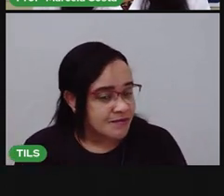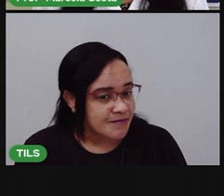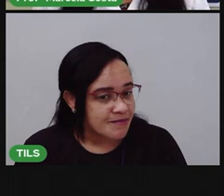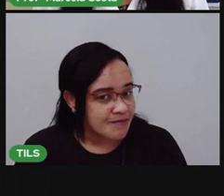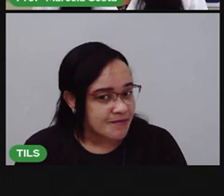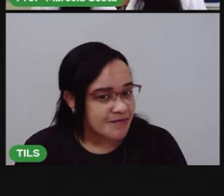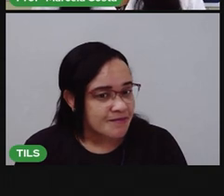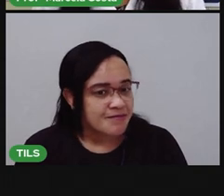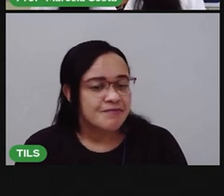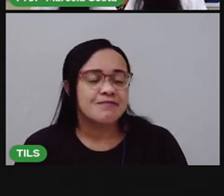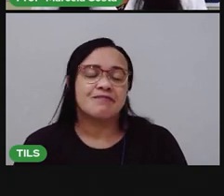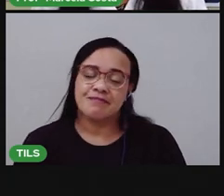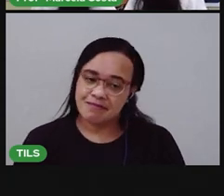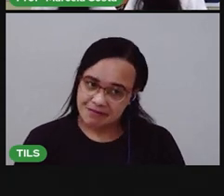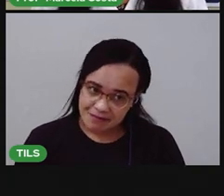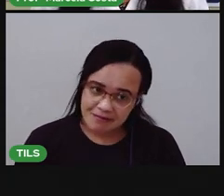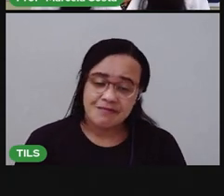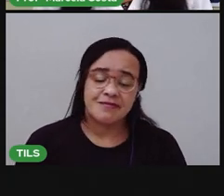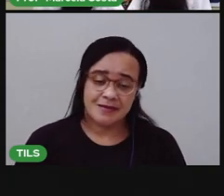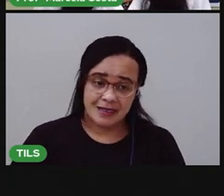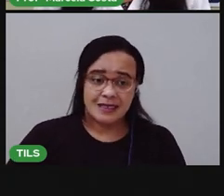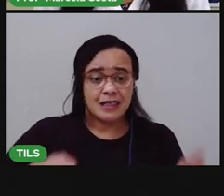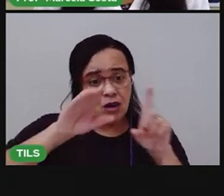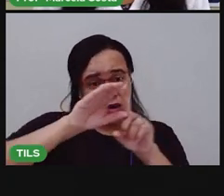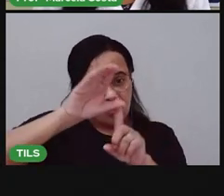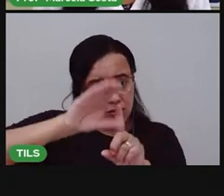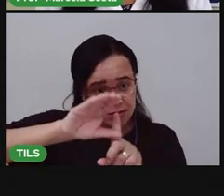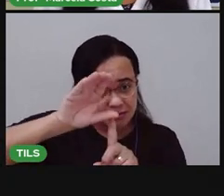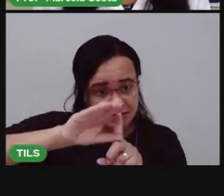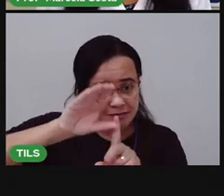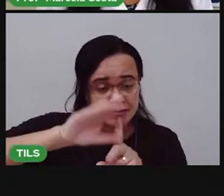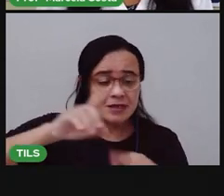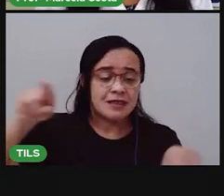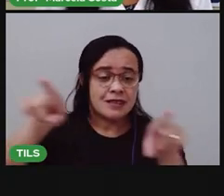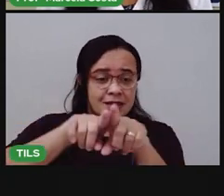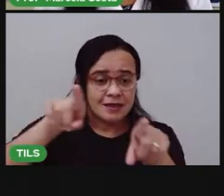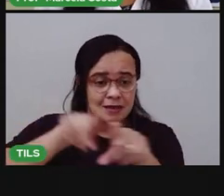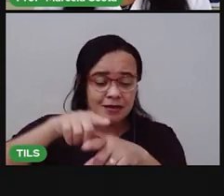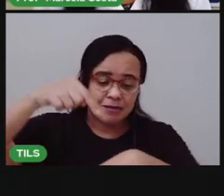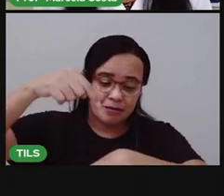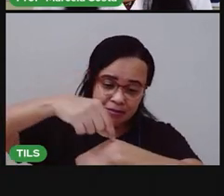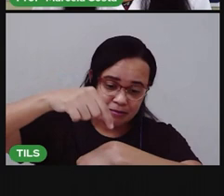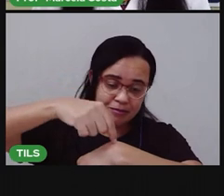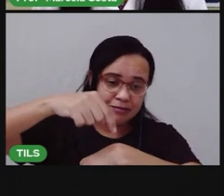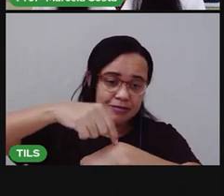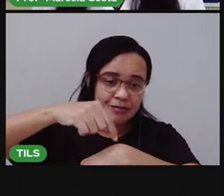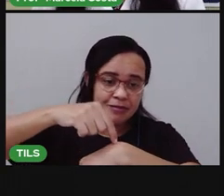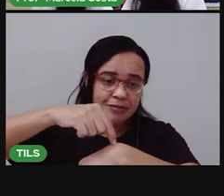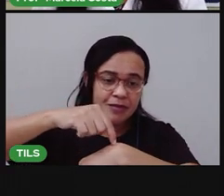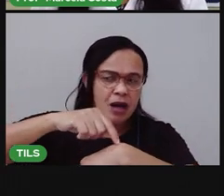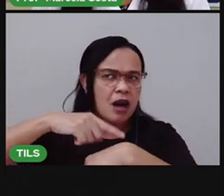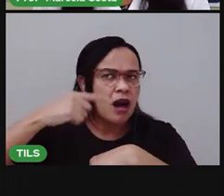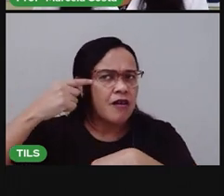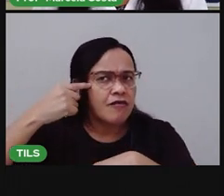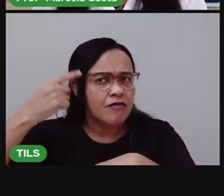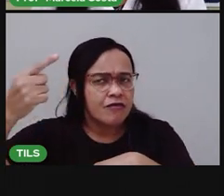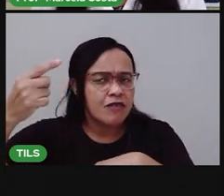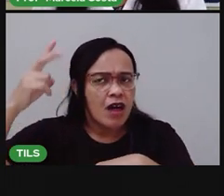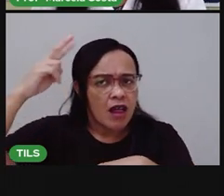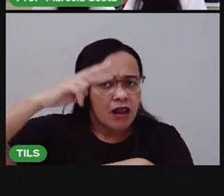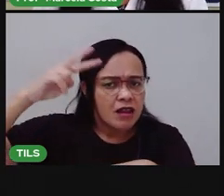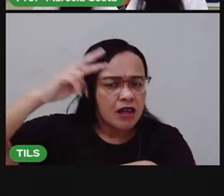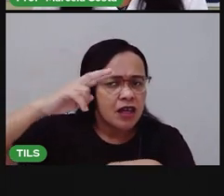Com a ajuda do calendário e do relógio, você consegue definir os dias da